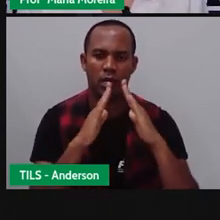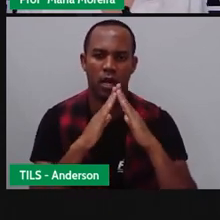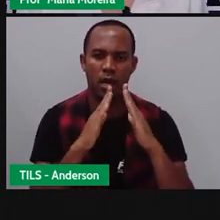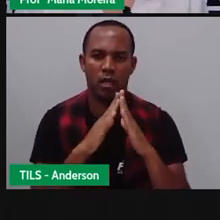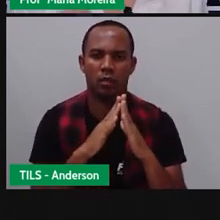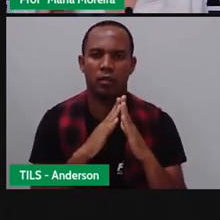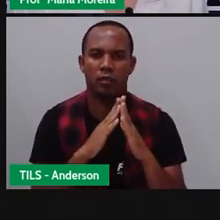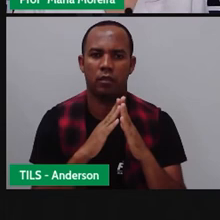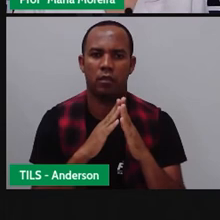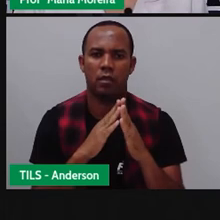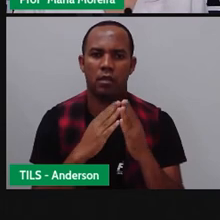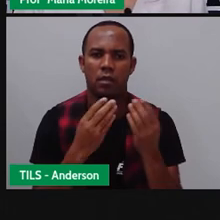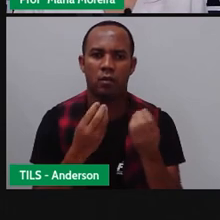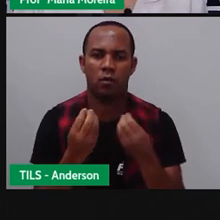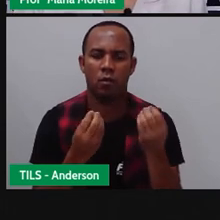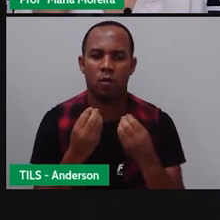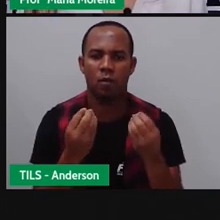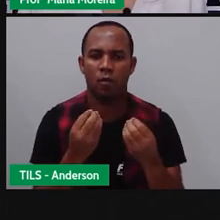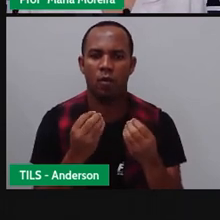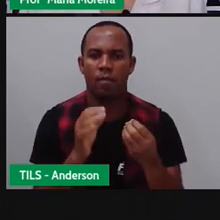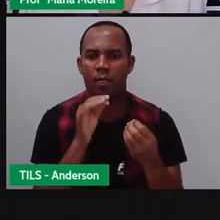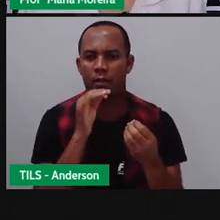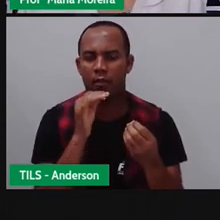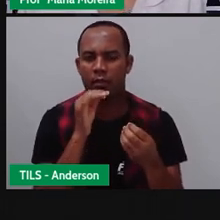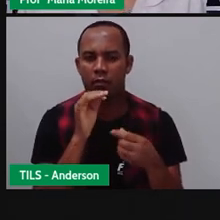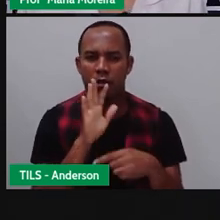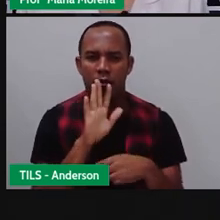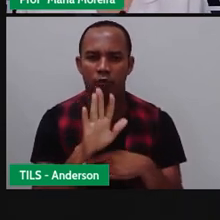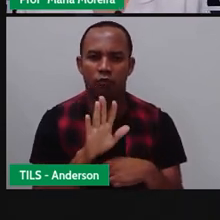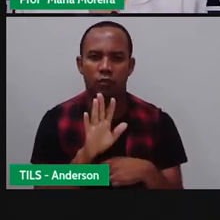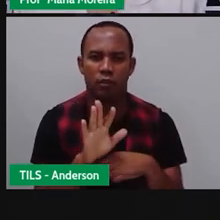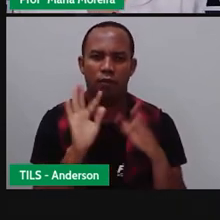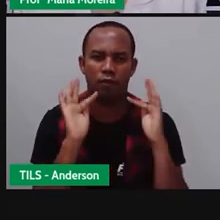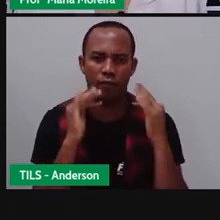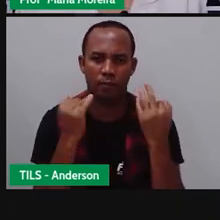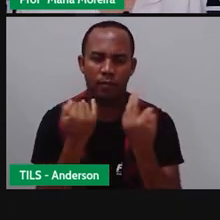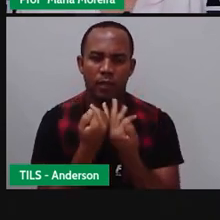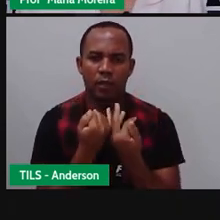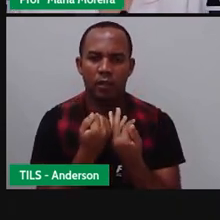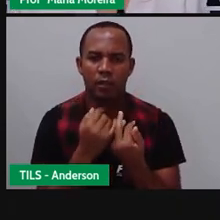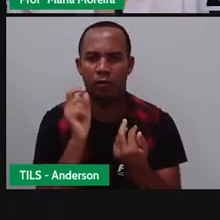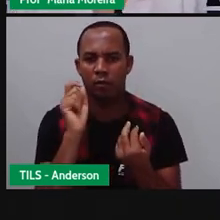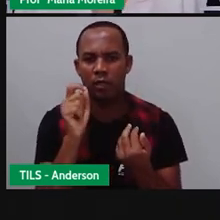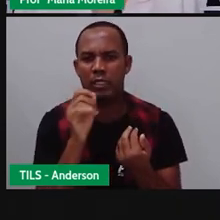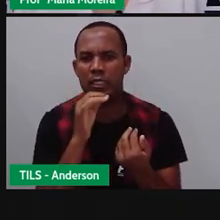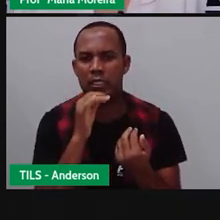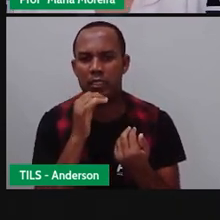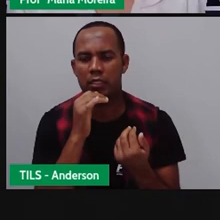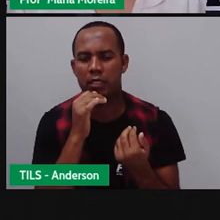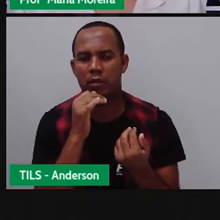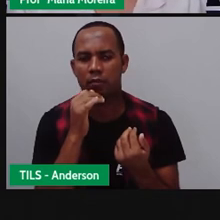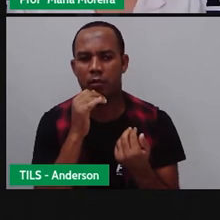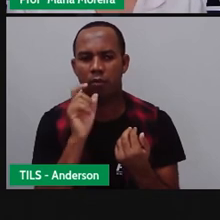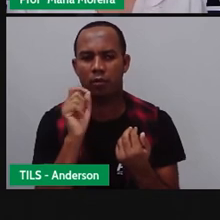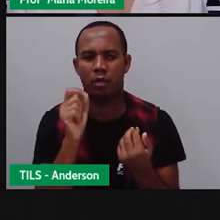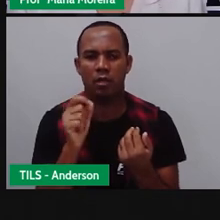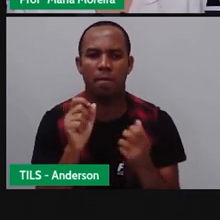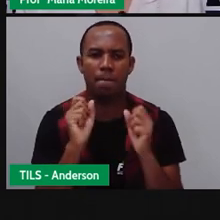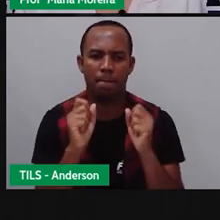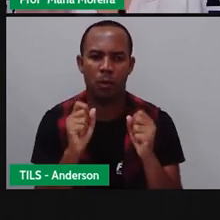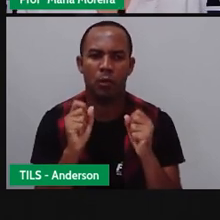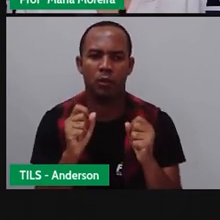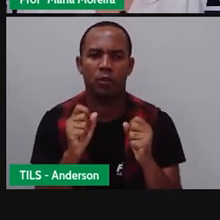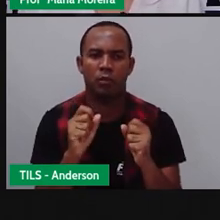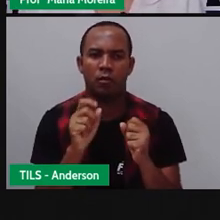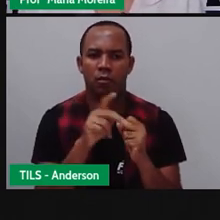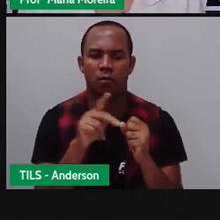a ajuda de um familiar, construa um bilhete para alguém e traga aí para o seu professor, né? Na